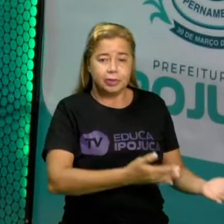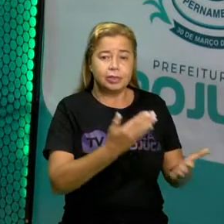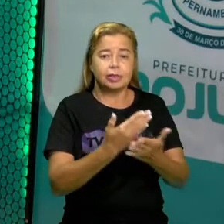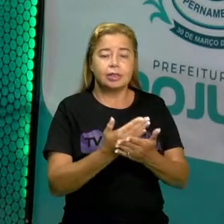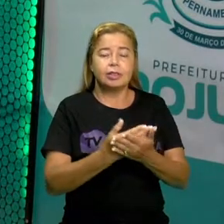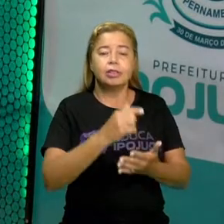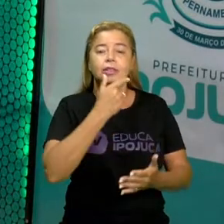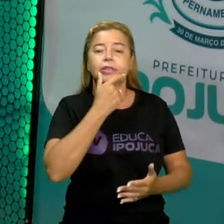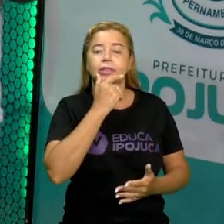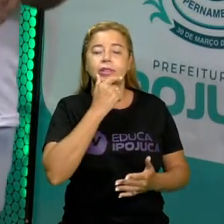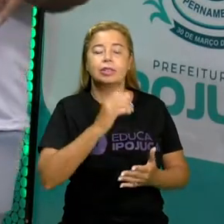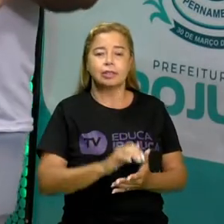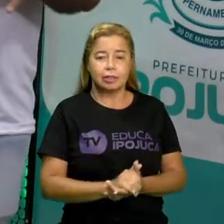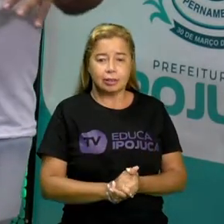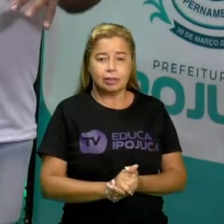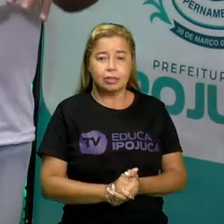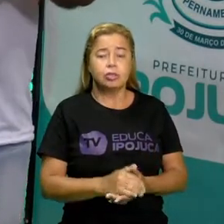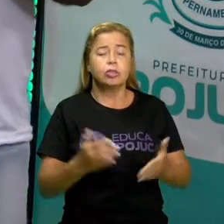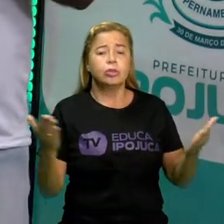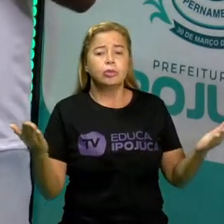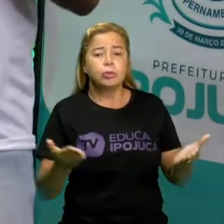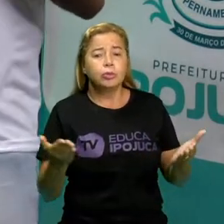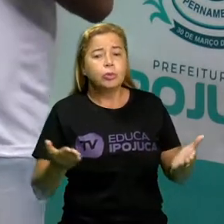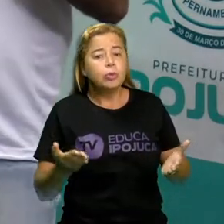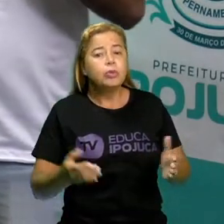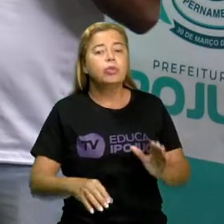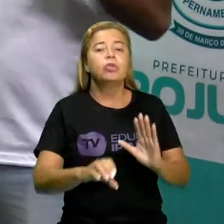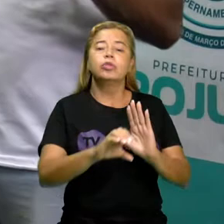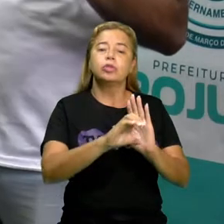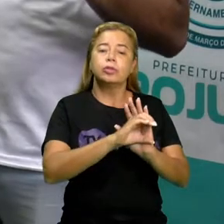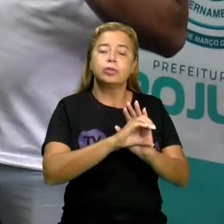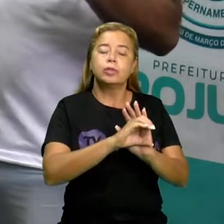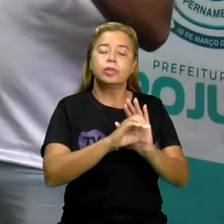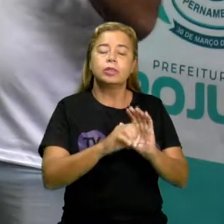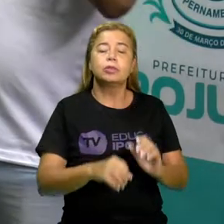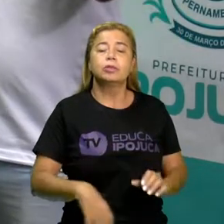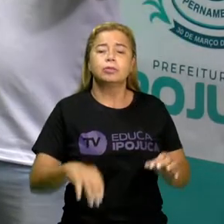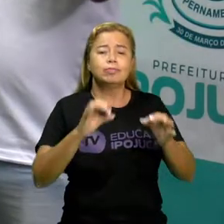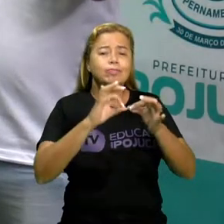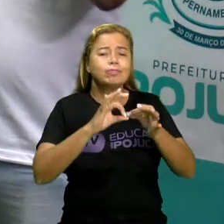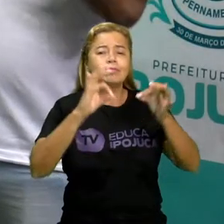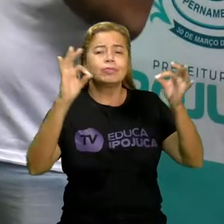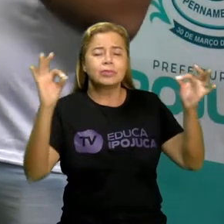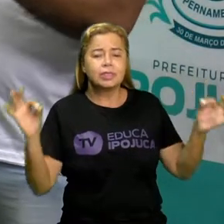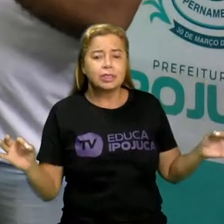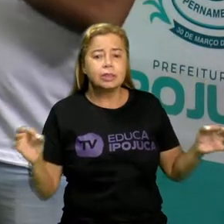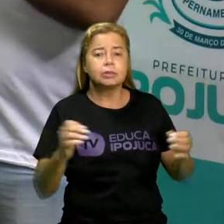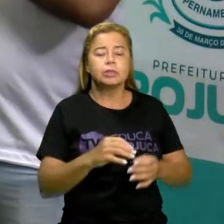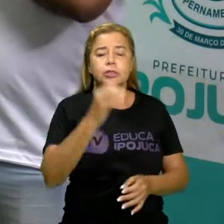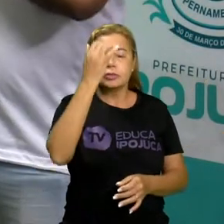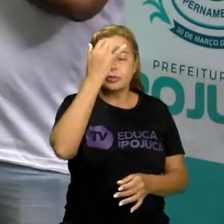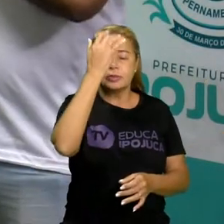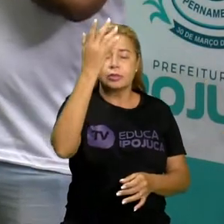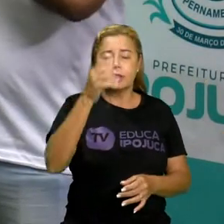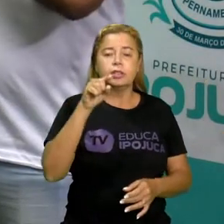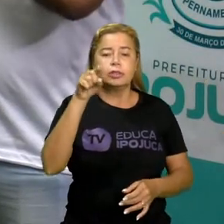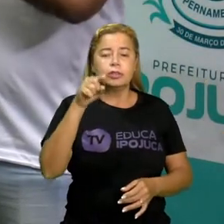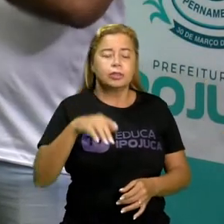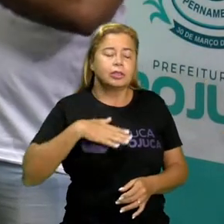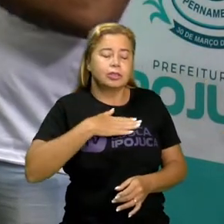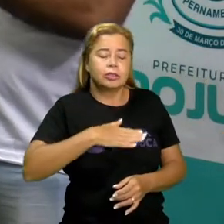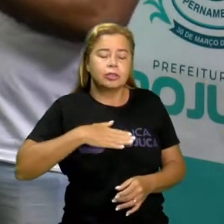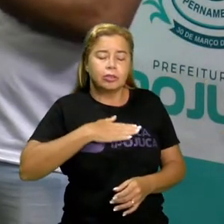conteúdo de hoje é um conteúdo bem simples, vocês vão gostar bastante. Com certeza, alguma dessas palavras,